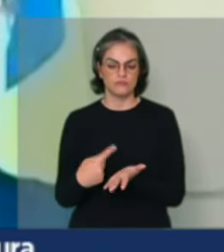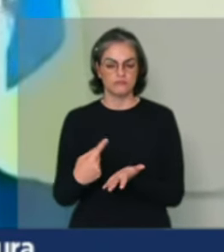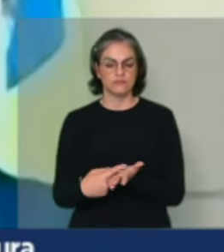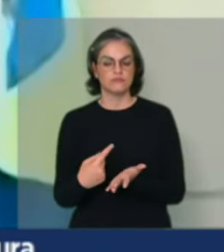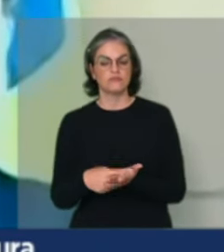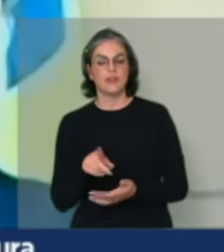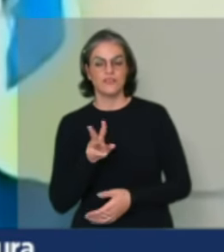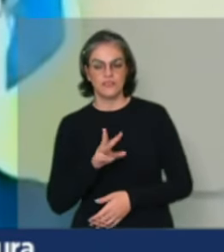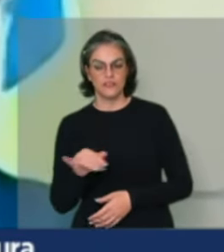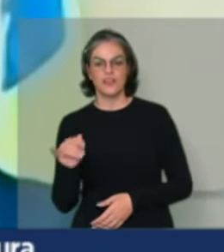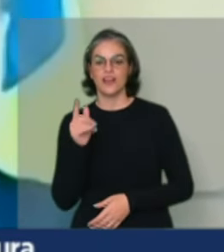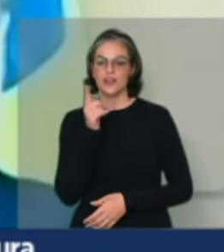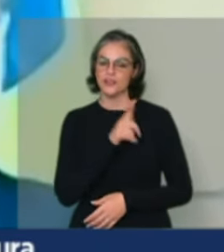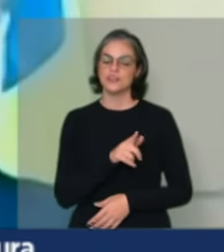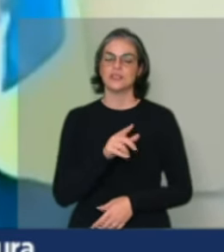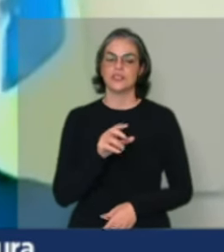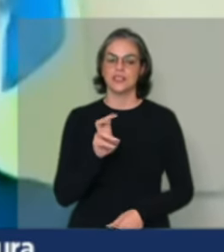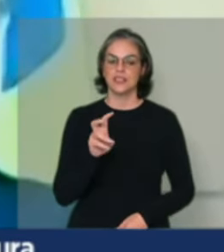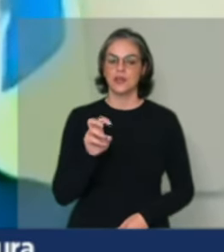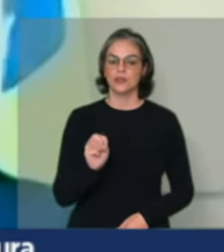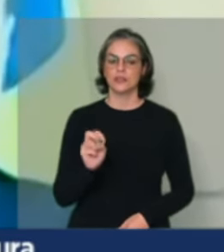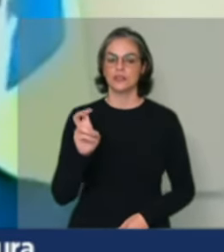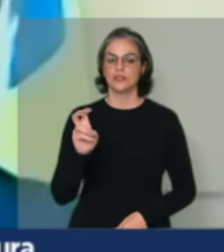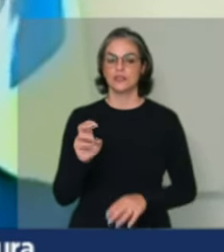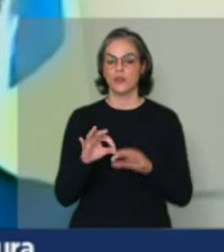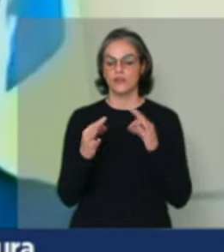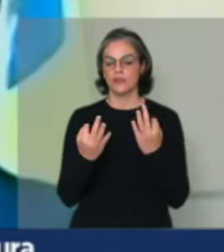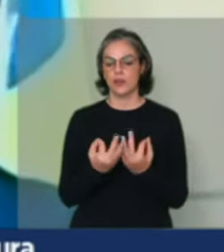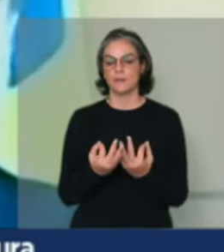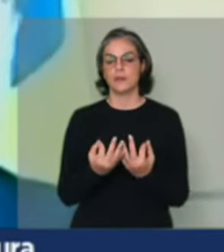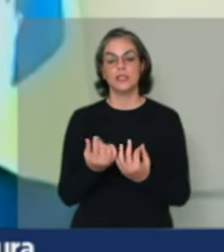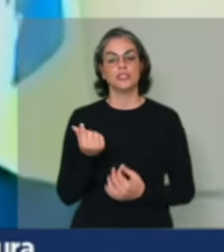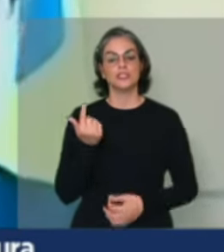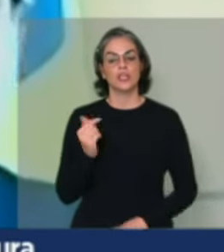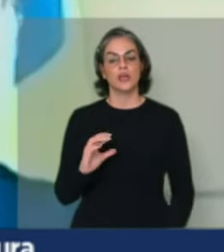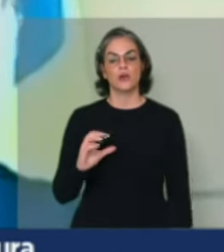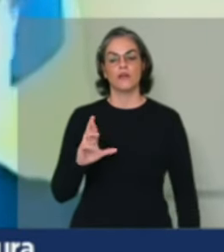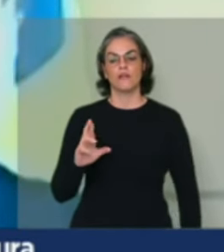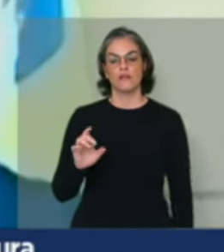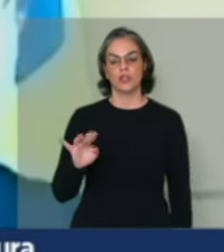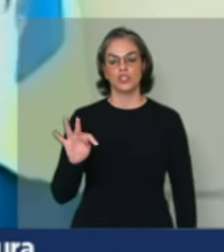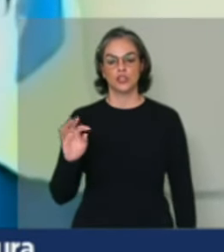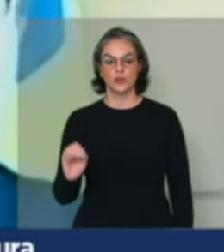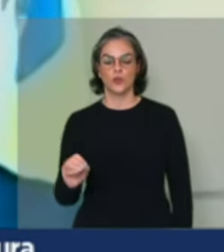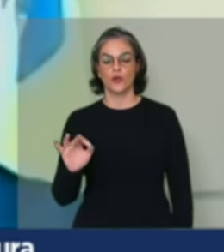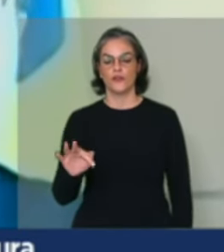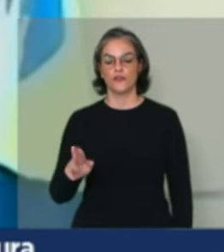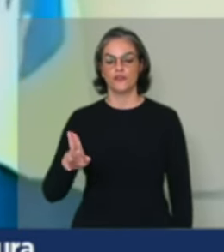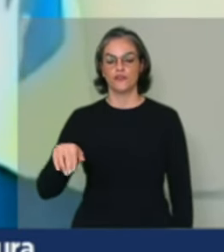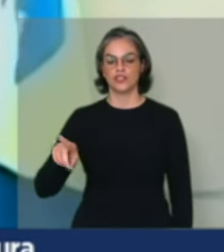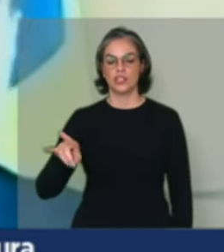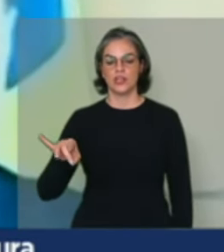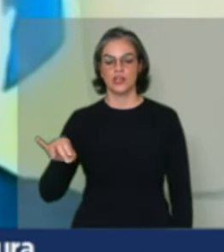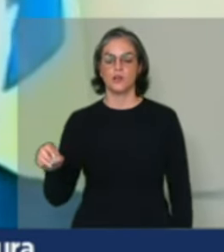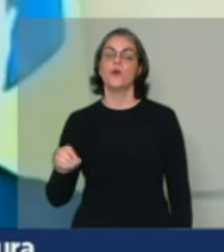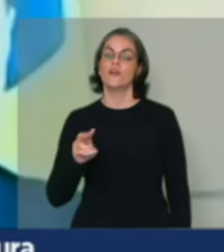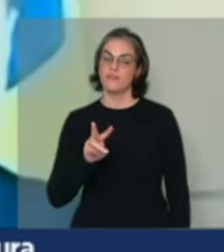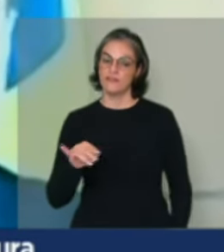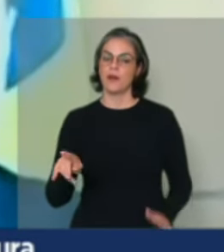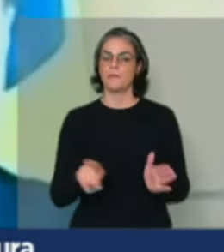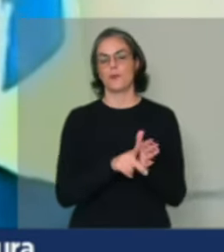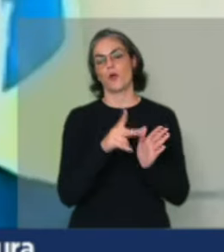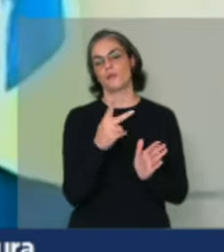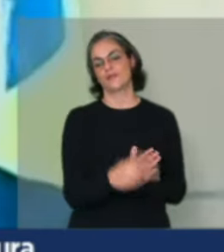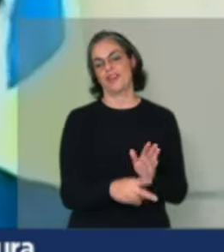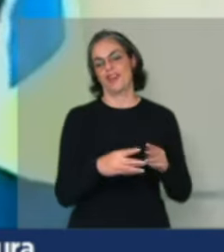assentar essas 585 famílias com o dinheiro do crédito fundiário. Eles vão ser proprietários da sua terra e assim nós temos um volume de recursos.